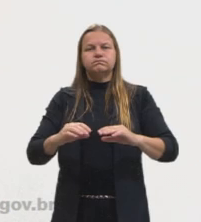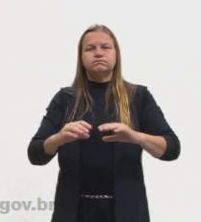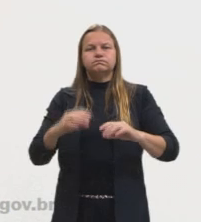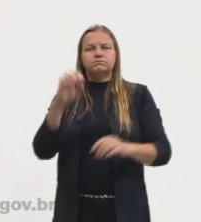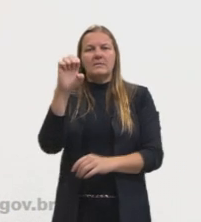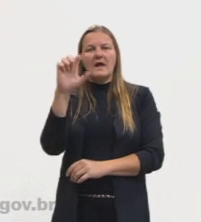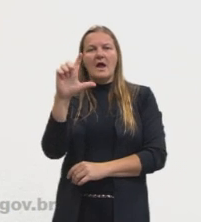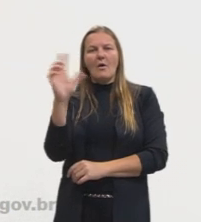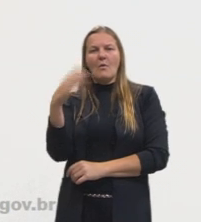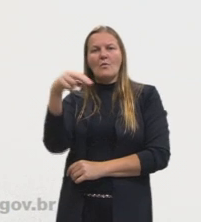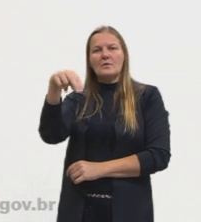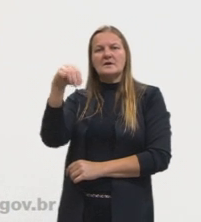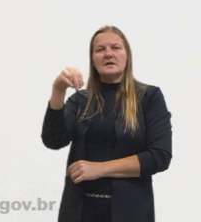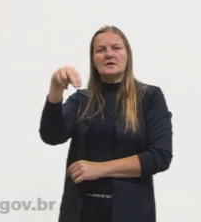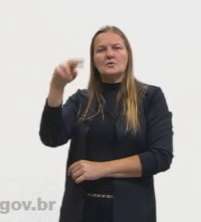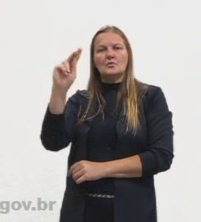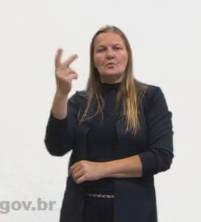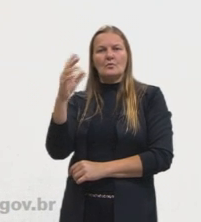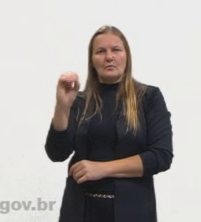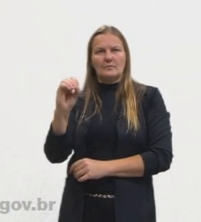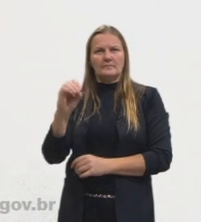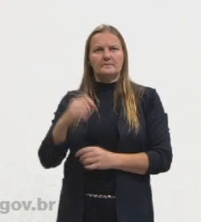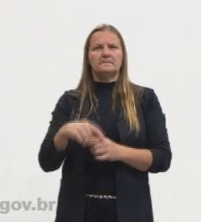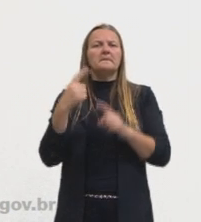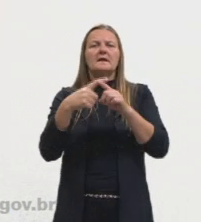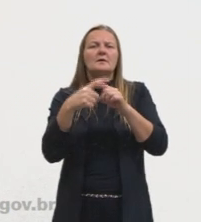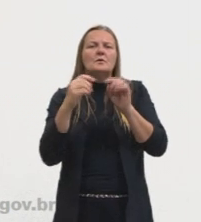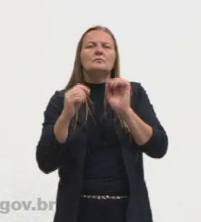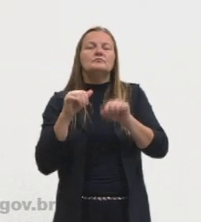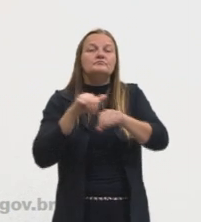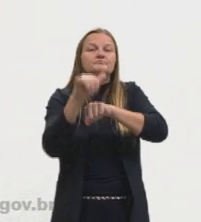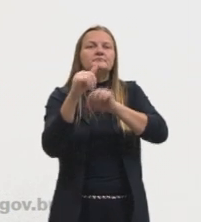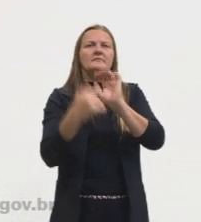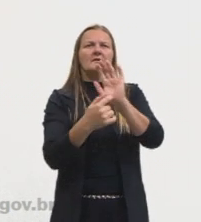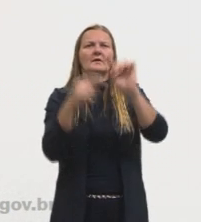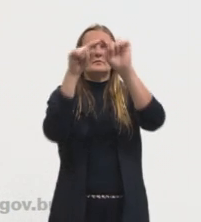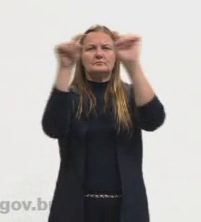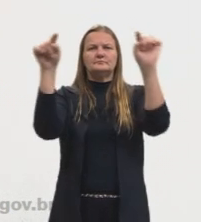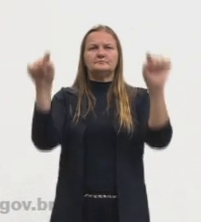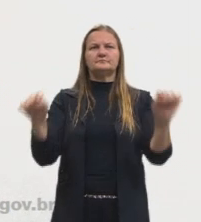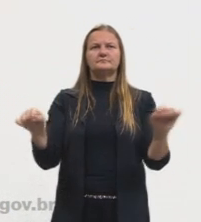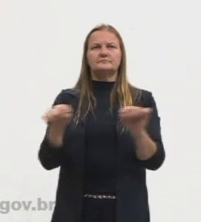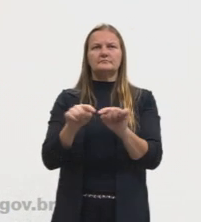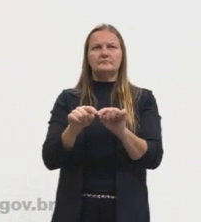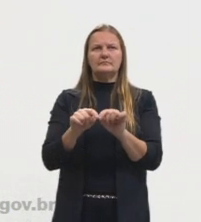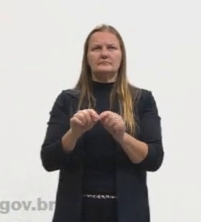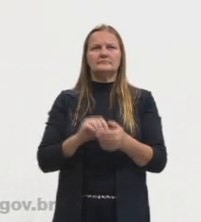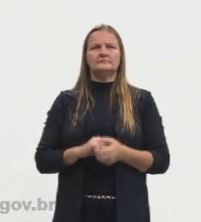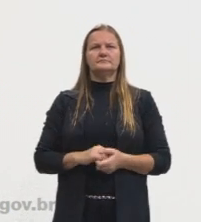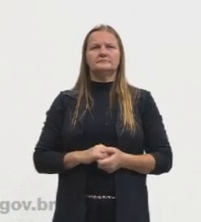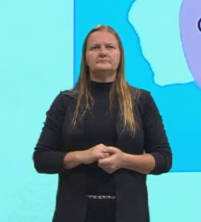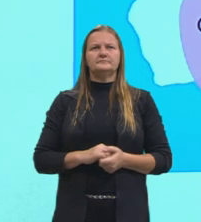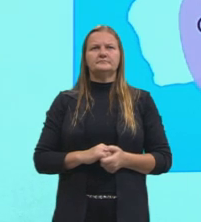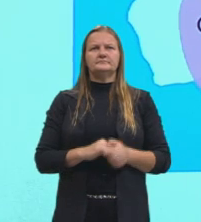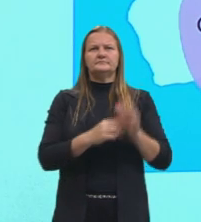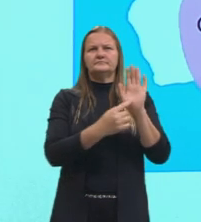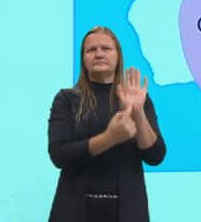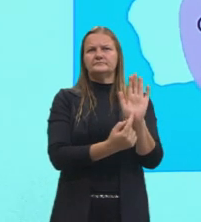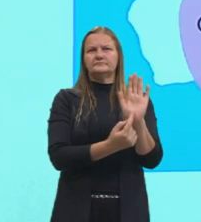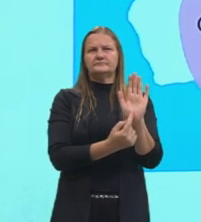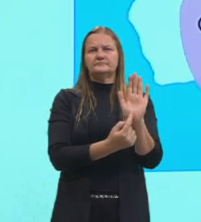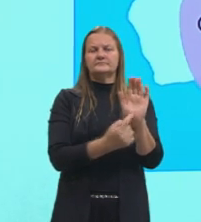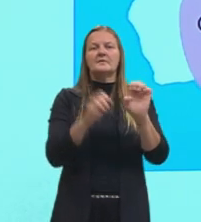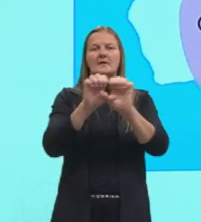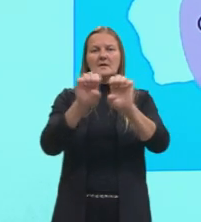El Nino, tá? Olha aqui, ó, o que que acontece? Aqui tá o quadro que eu te disse pra vocês. Úmido e quente, região do